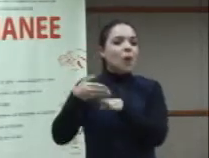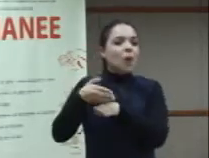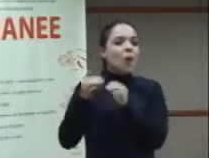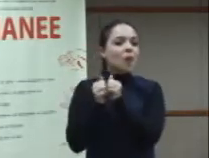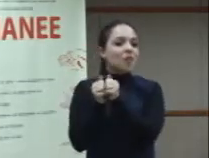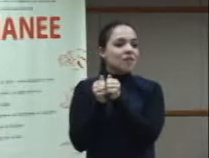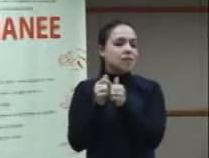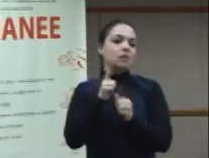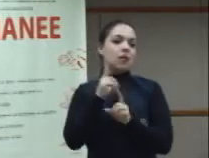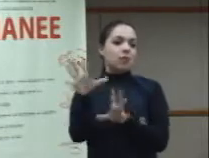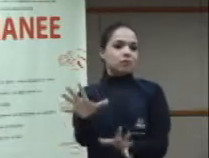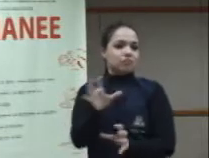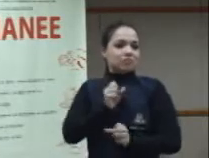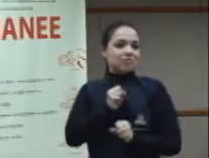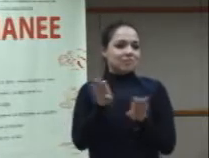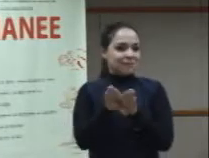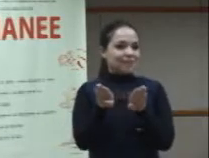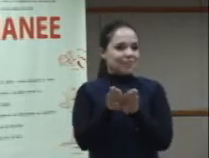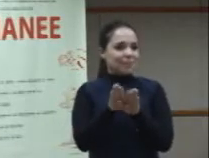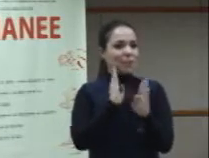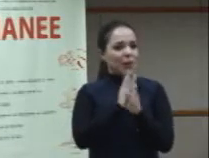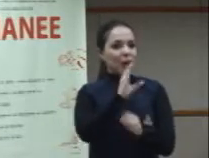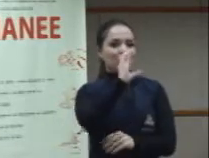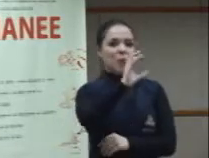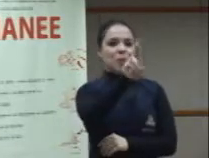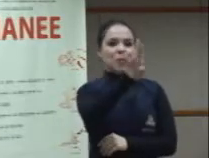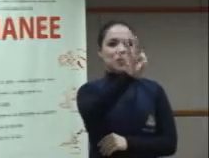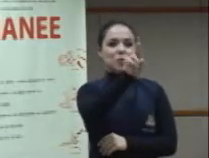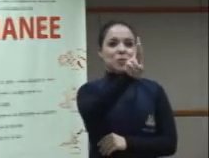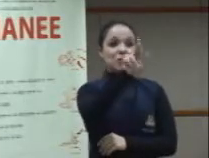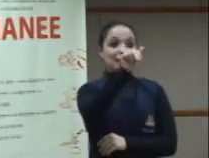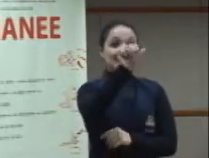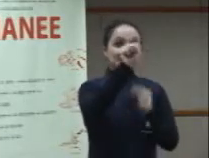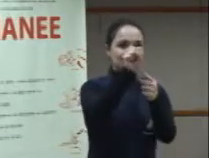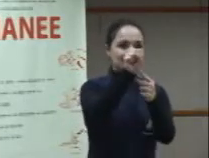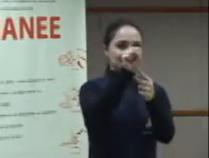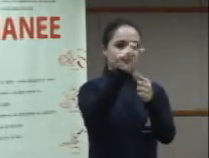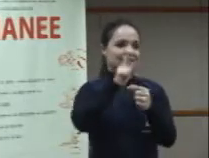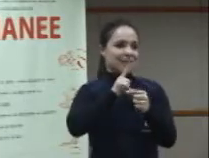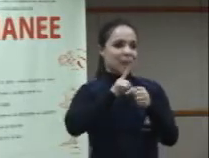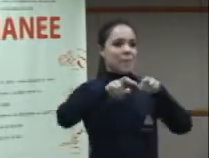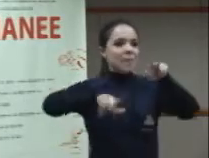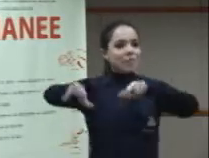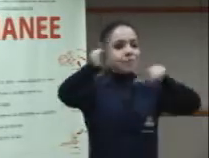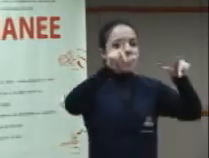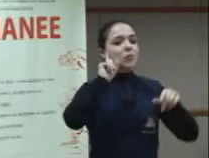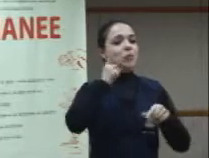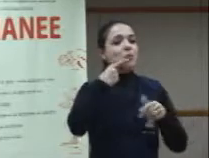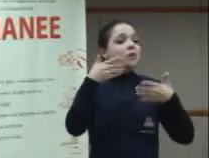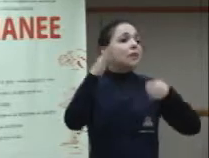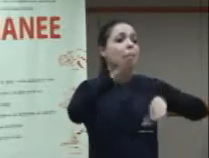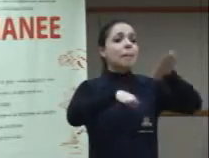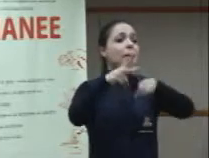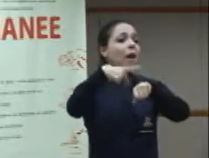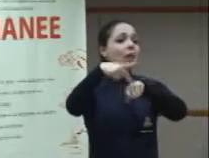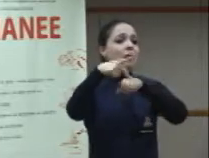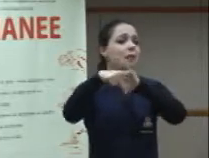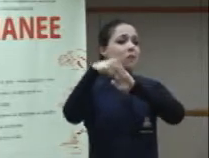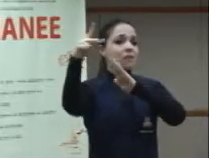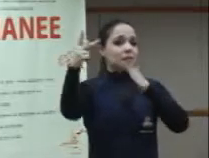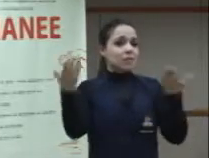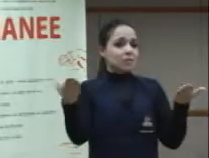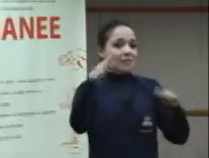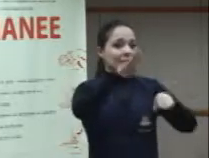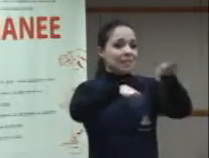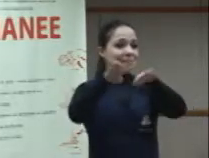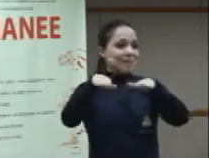direito de colocar no plural por reconhecer que cada surdo responde também ao país da qual está